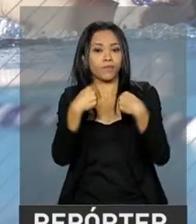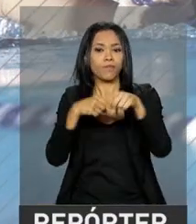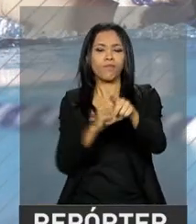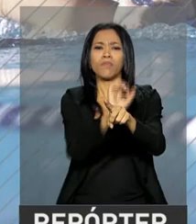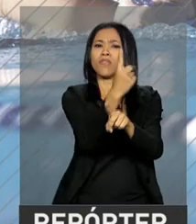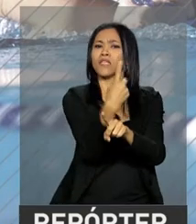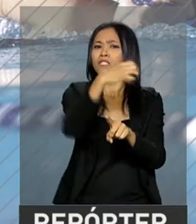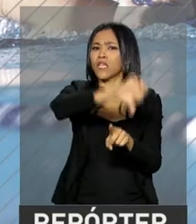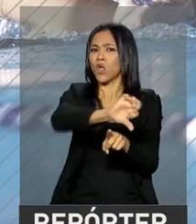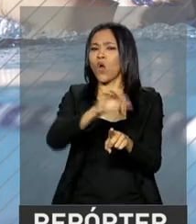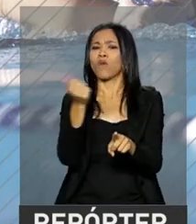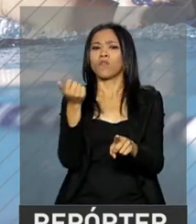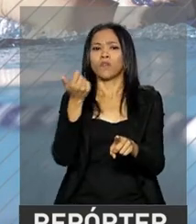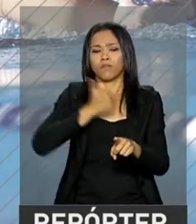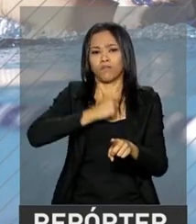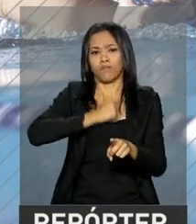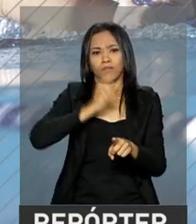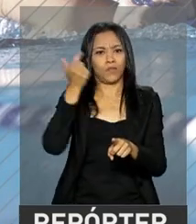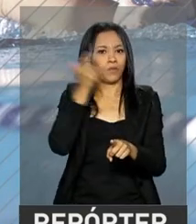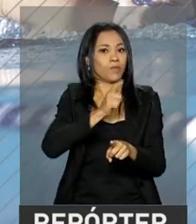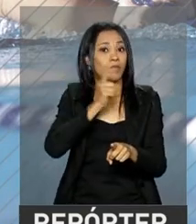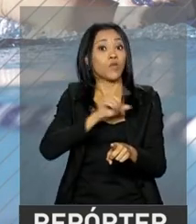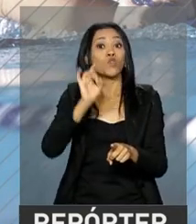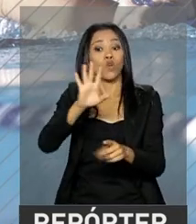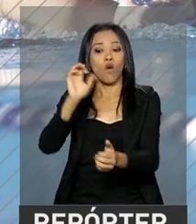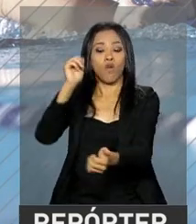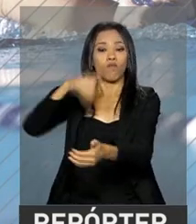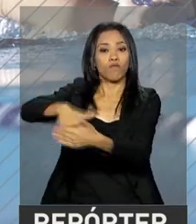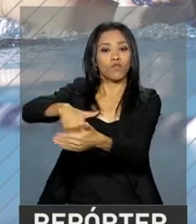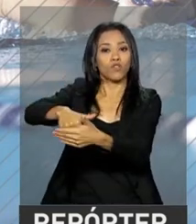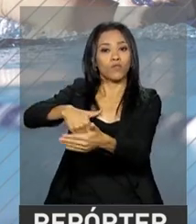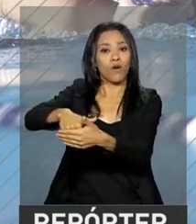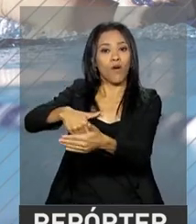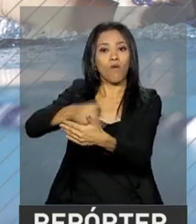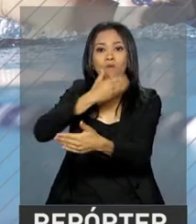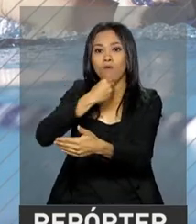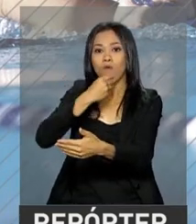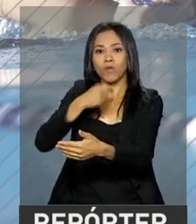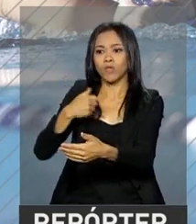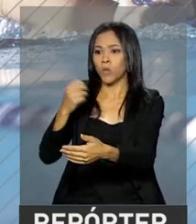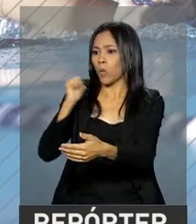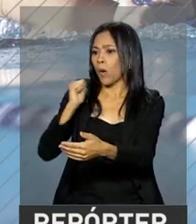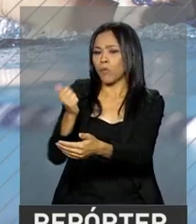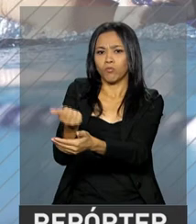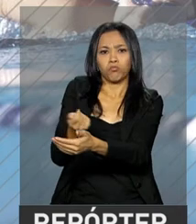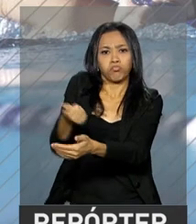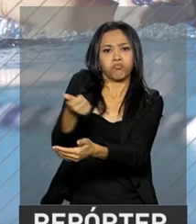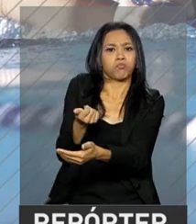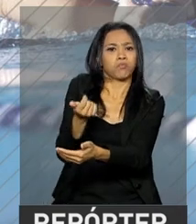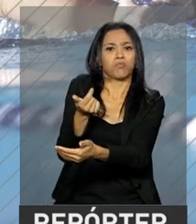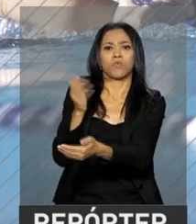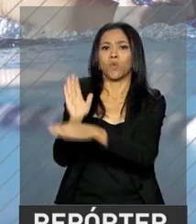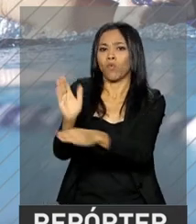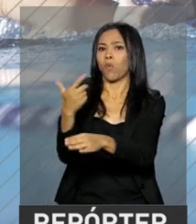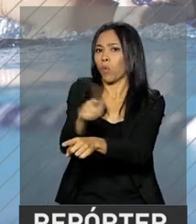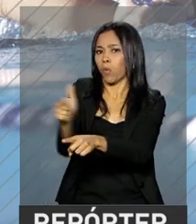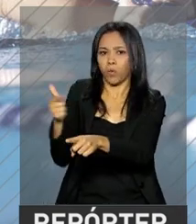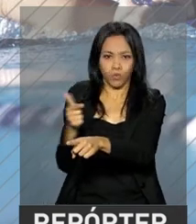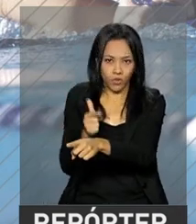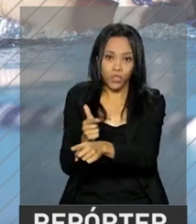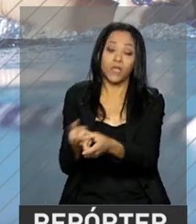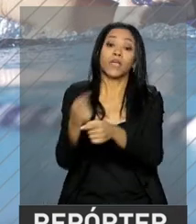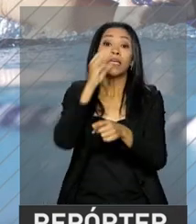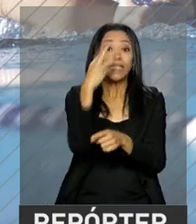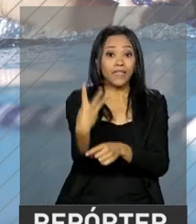olímpicas conquistadas pelo Brasil, só a do futebol masculino não tinha bolsista. E três em cada quatro atletas